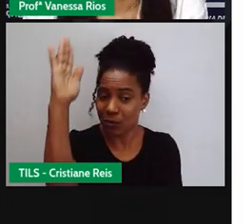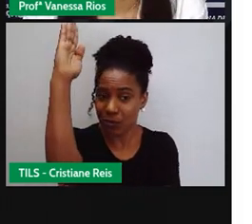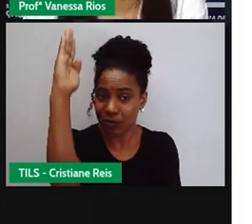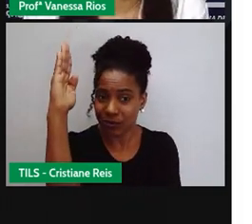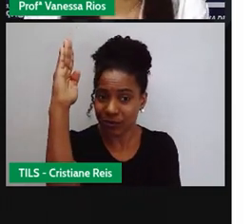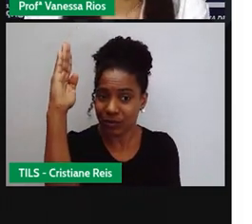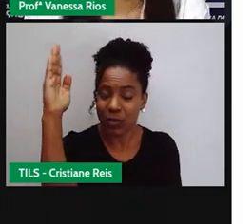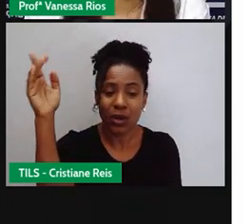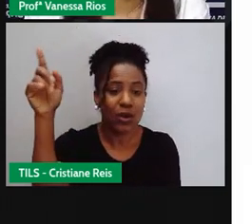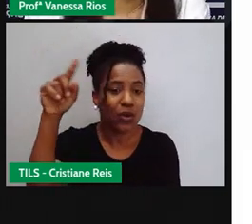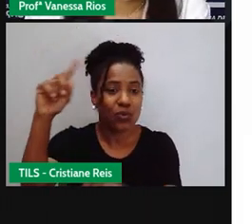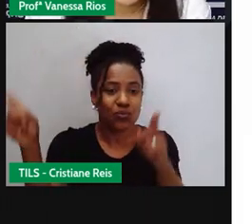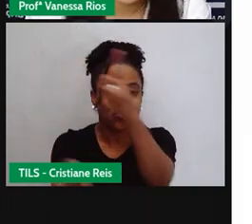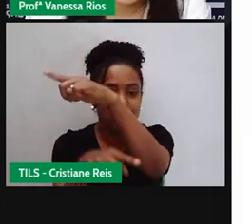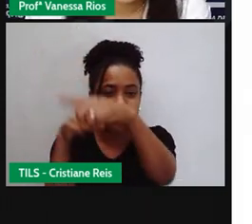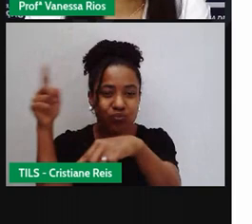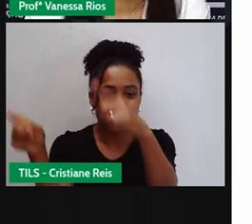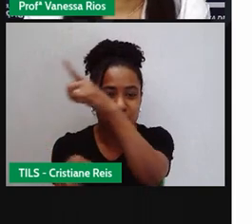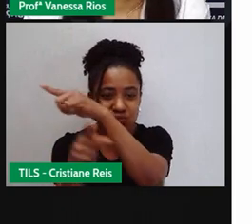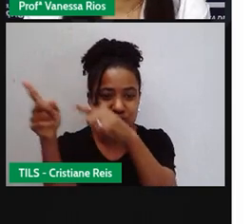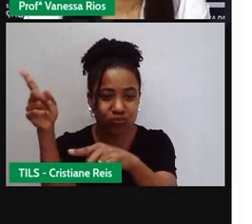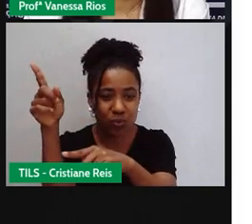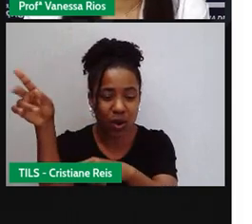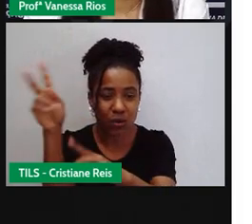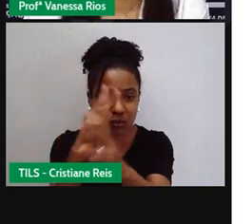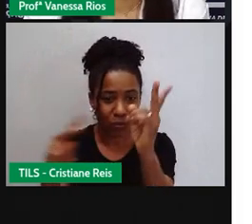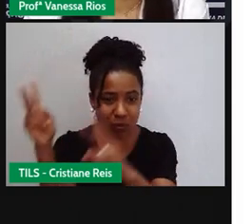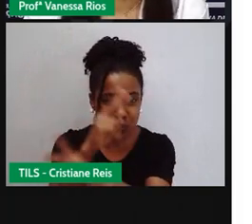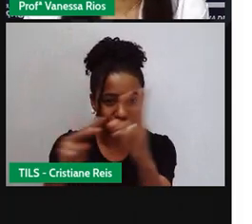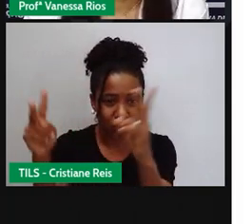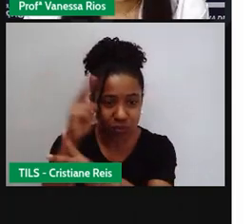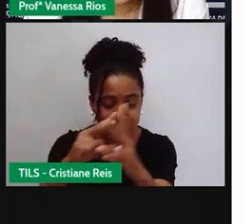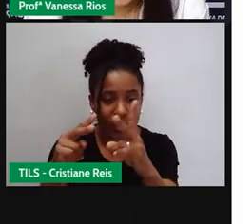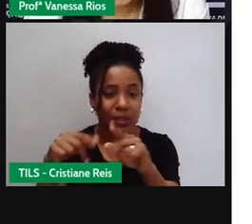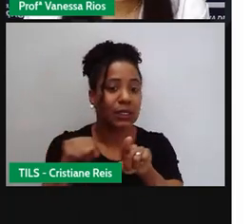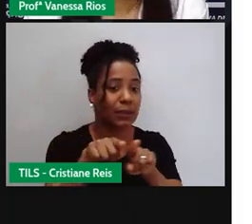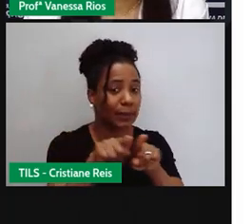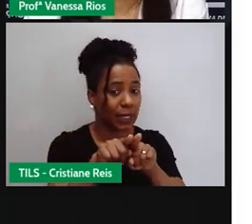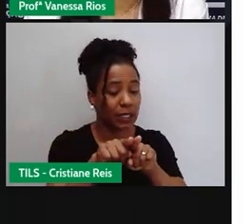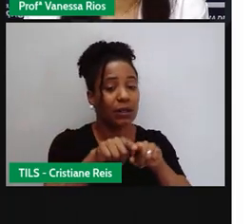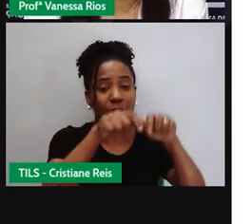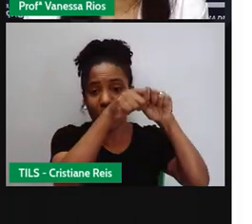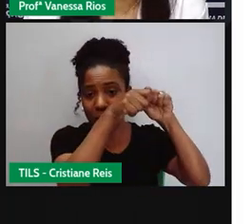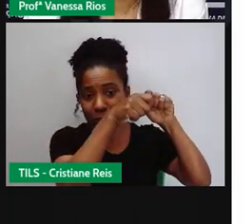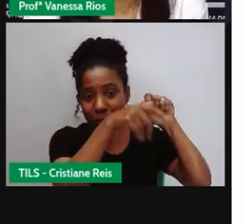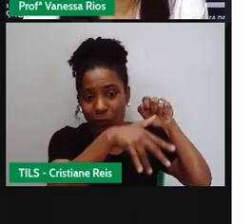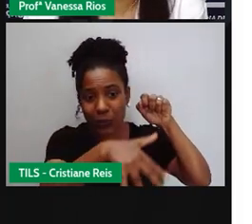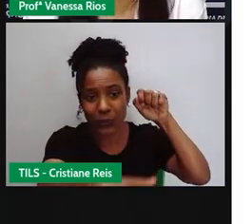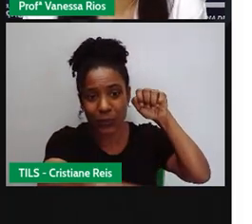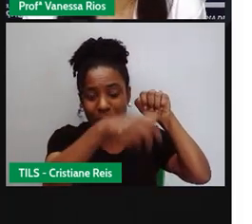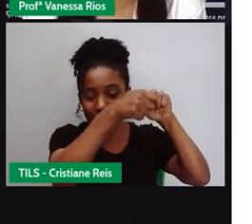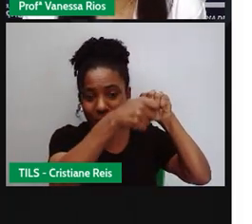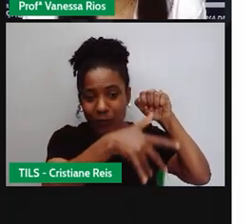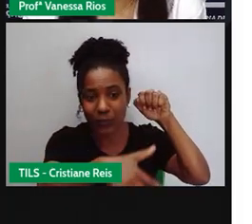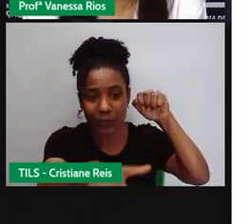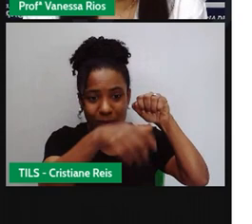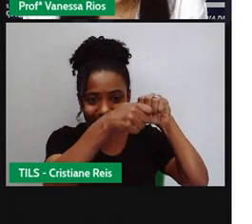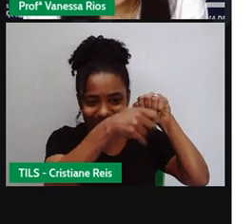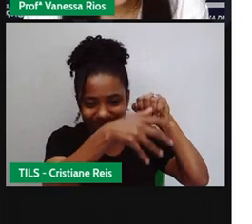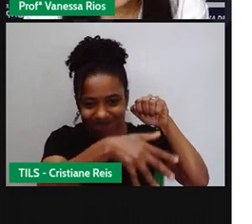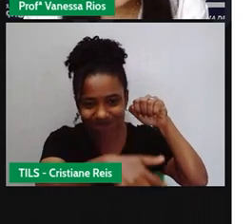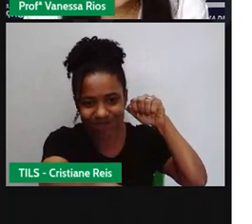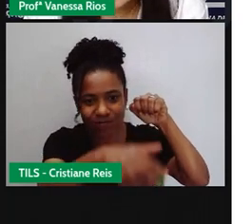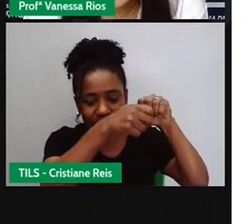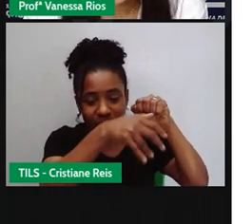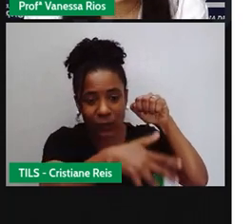implantadas as hidrelétricas. Elas precisam também ter estudos, terem pesquisas, para não atrapalharem, né,